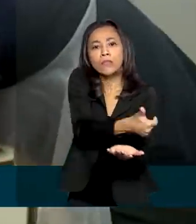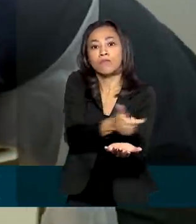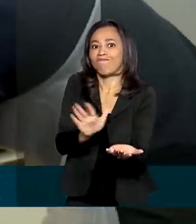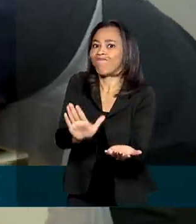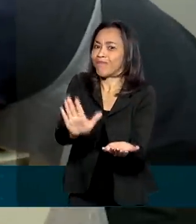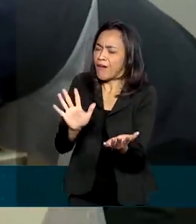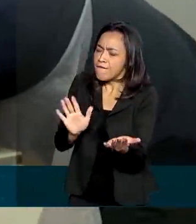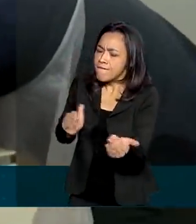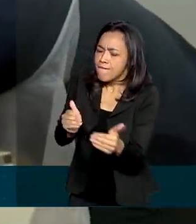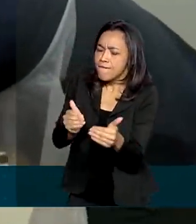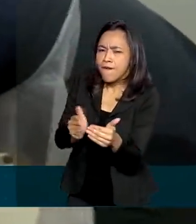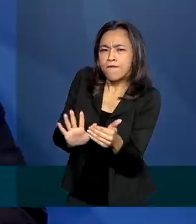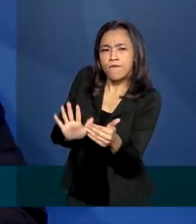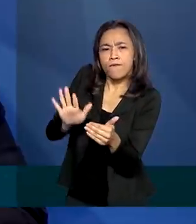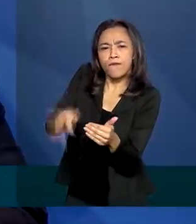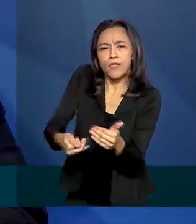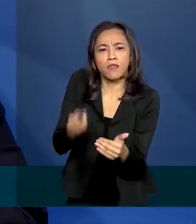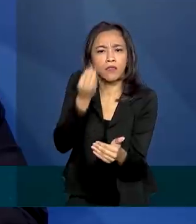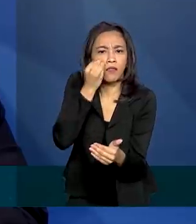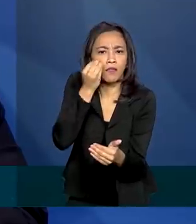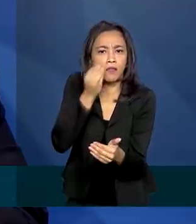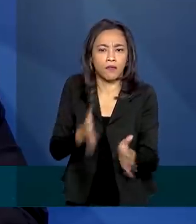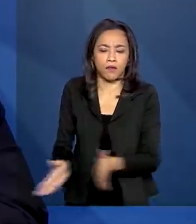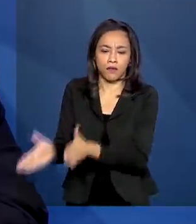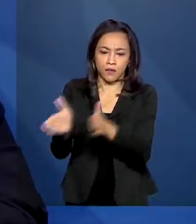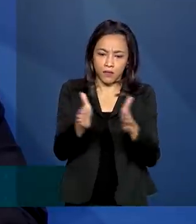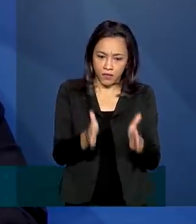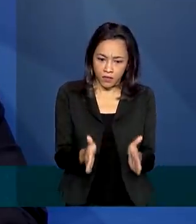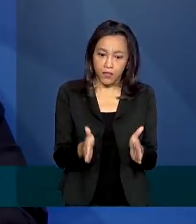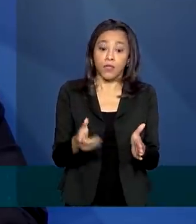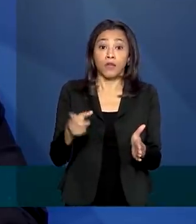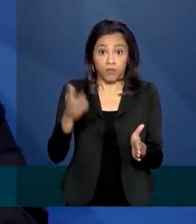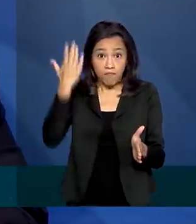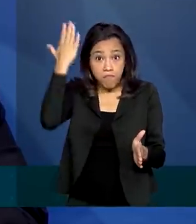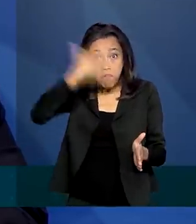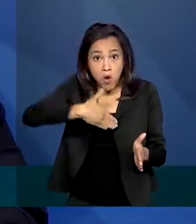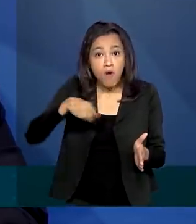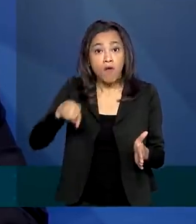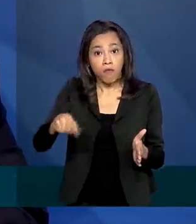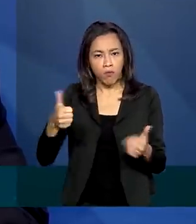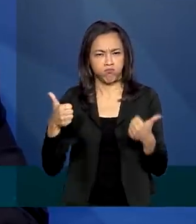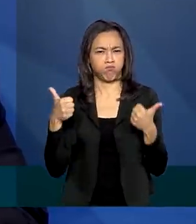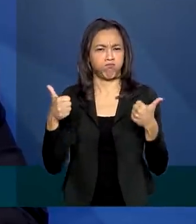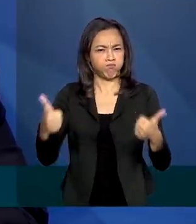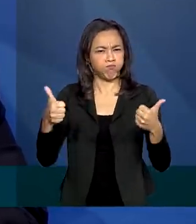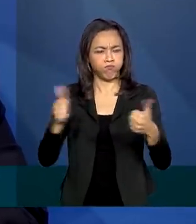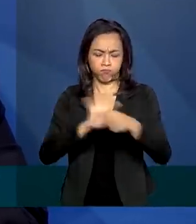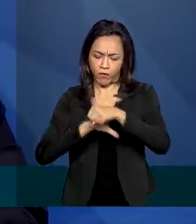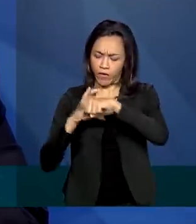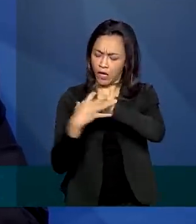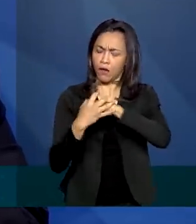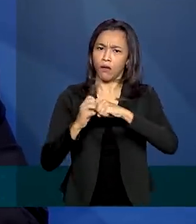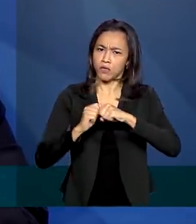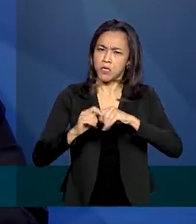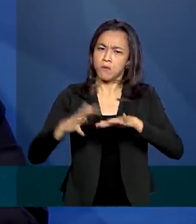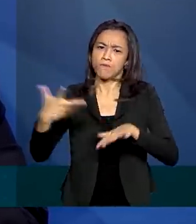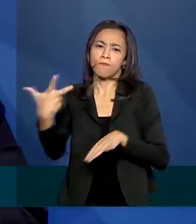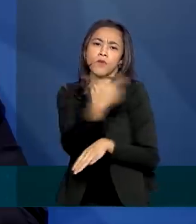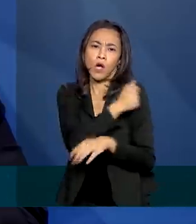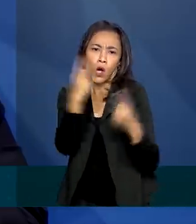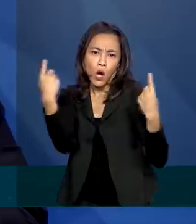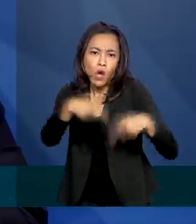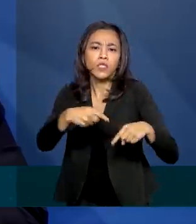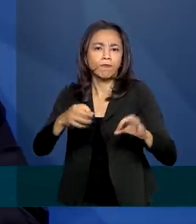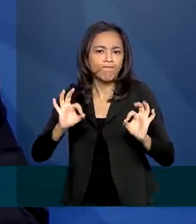fase final de testes. Tendo essa eficácia comprovada e garantida e a segurança que a população